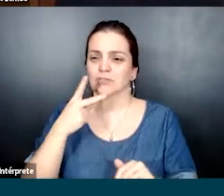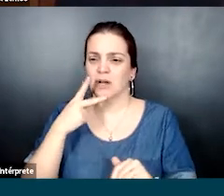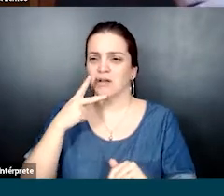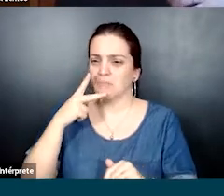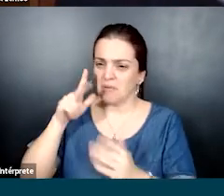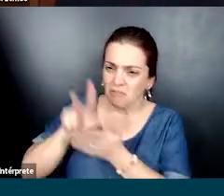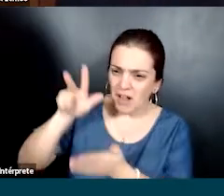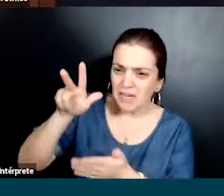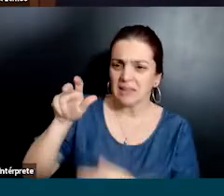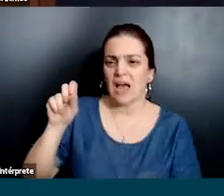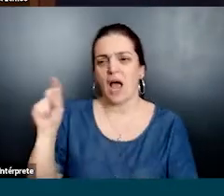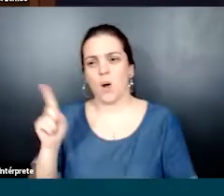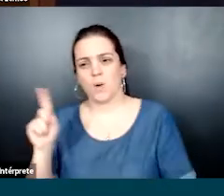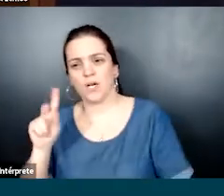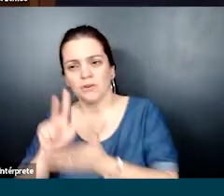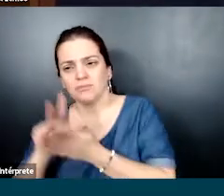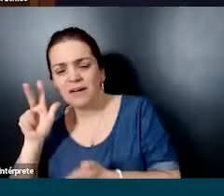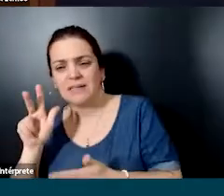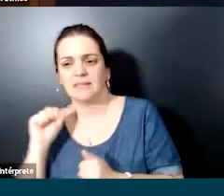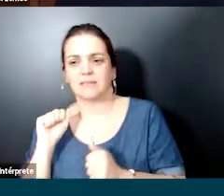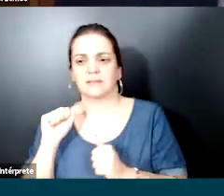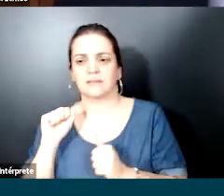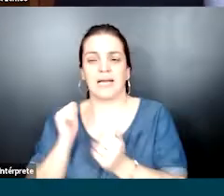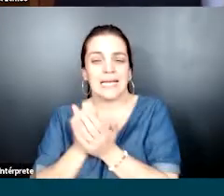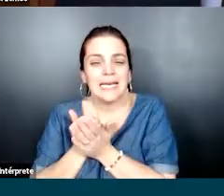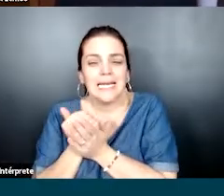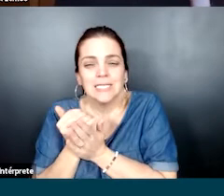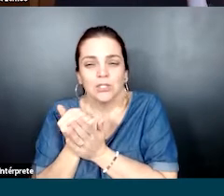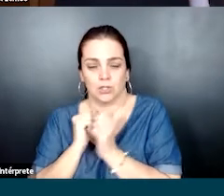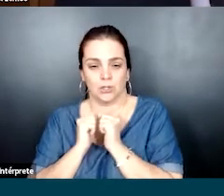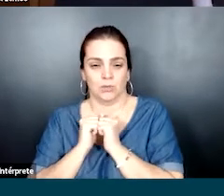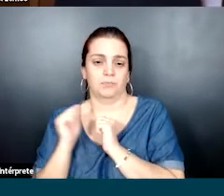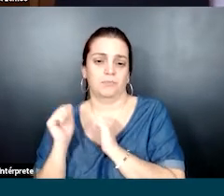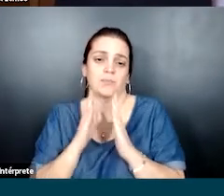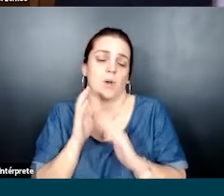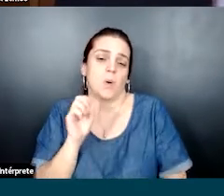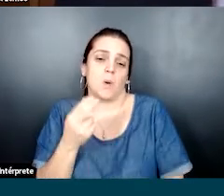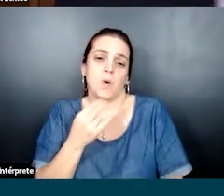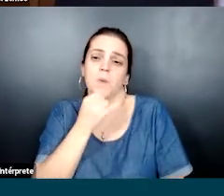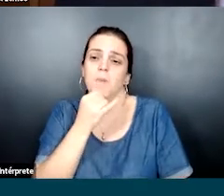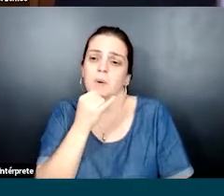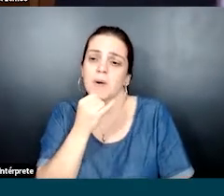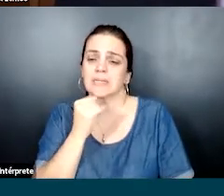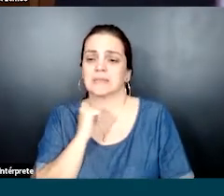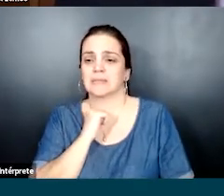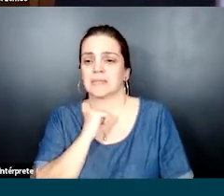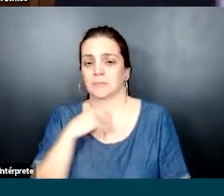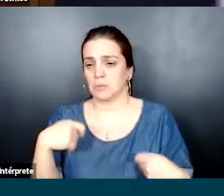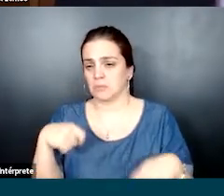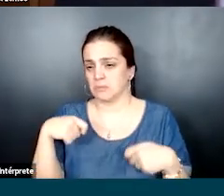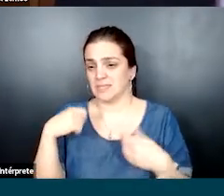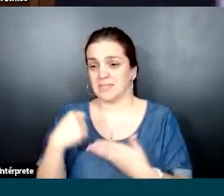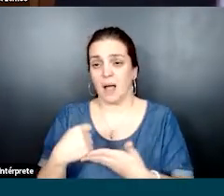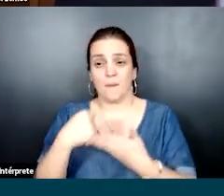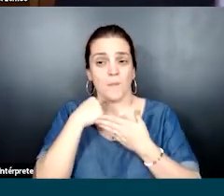Quando a gente precisa validar ou invalidar, né? Alguma iniciativa já nessa fase inicial. Ou quando a gente precisa